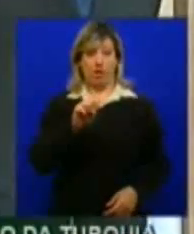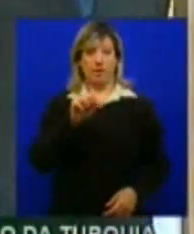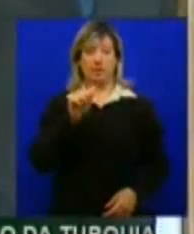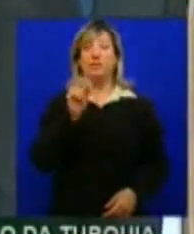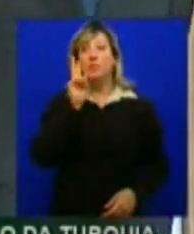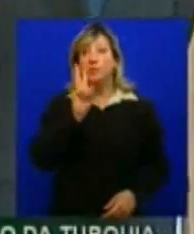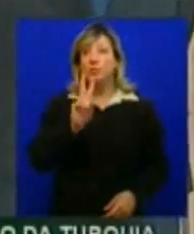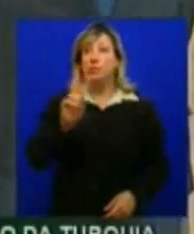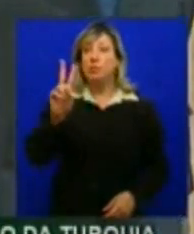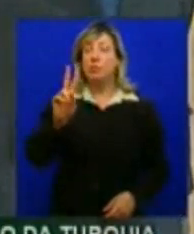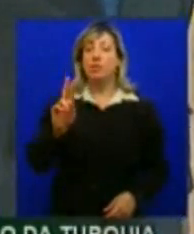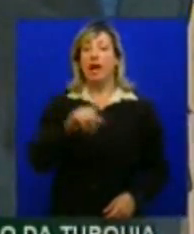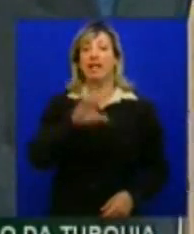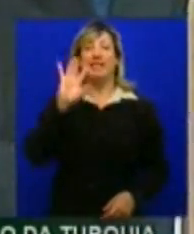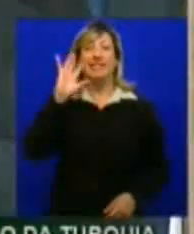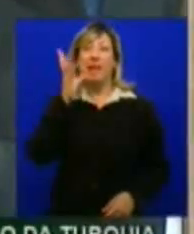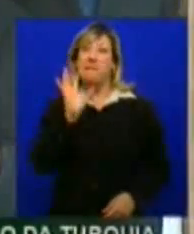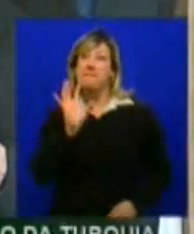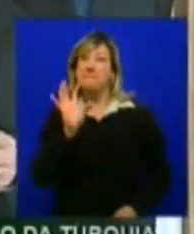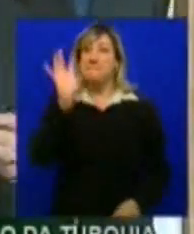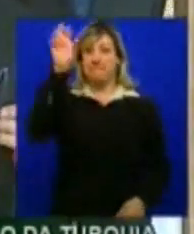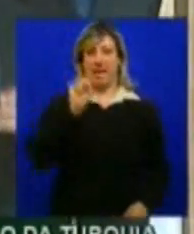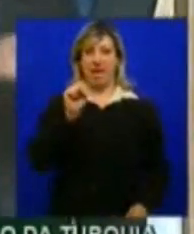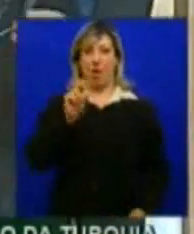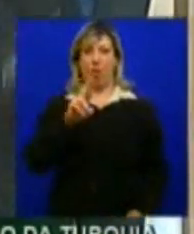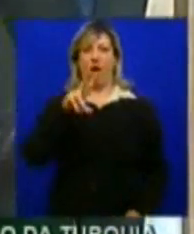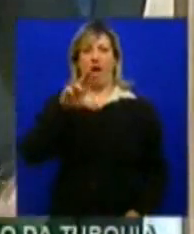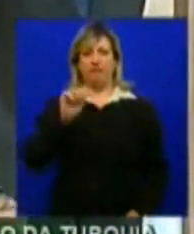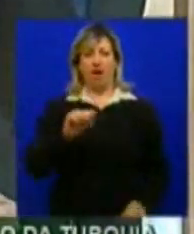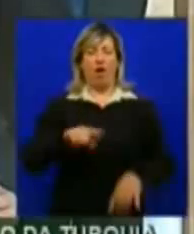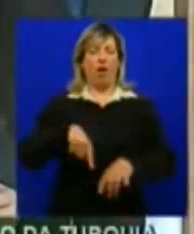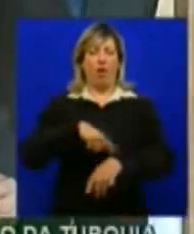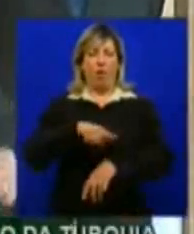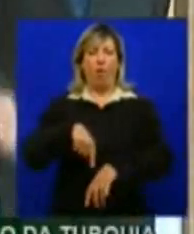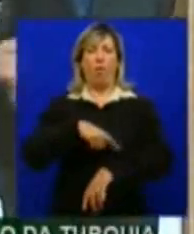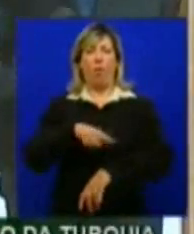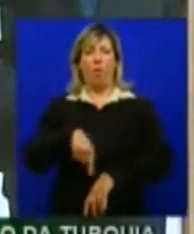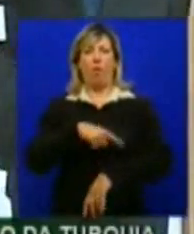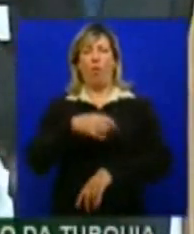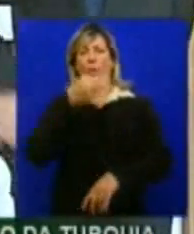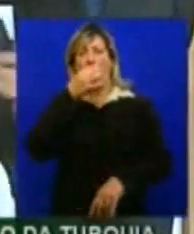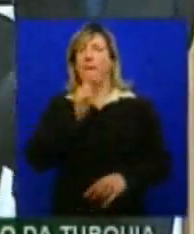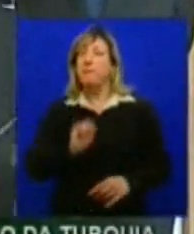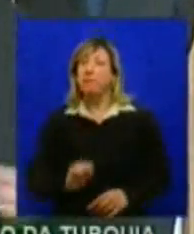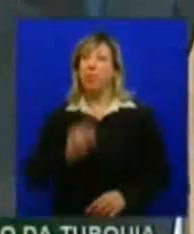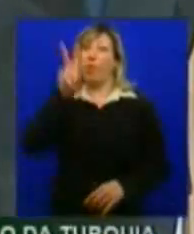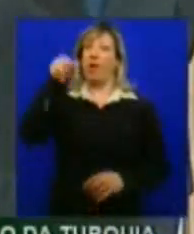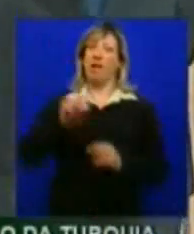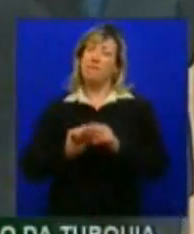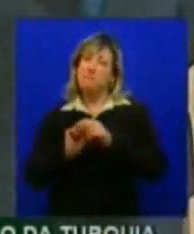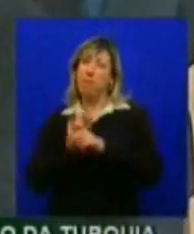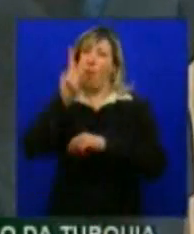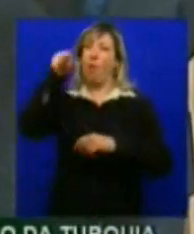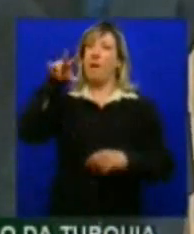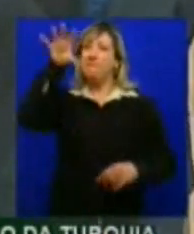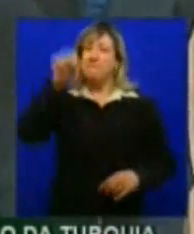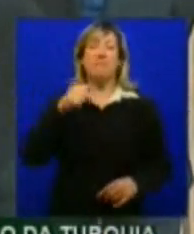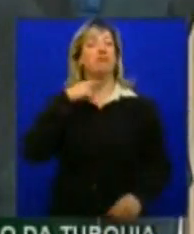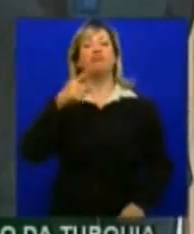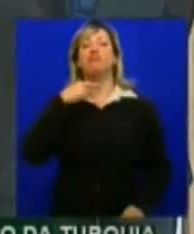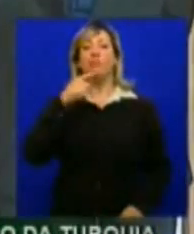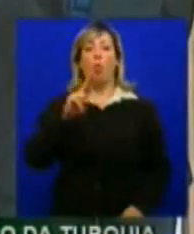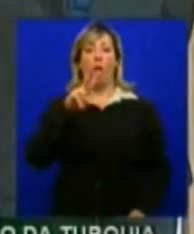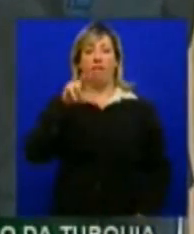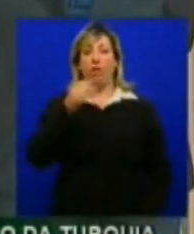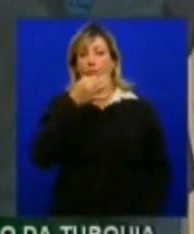E essa raposa tentou pegar a uva durante muito tempo. E pulava, pulava e não conseguiu pegar